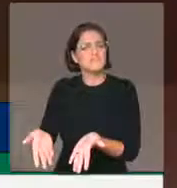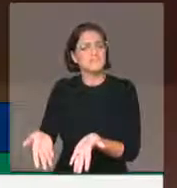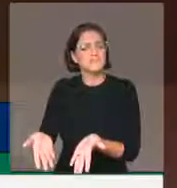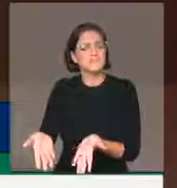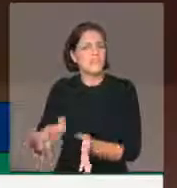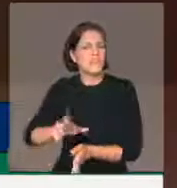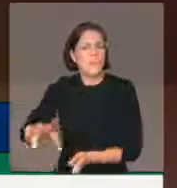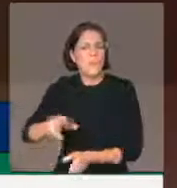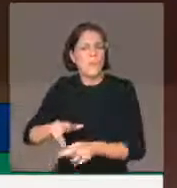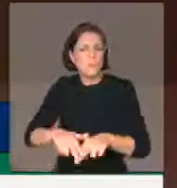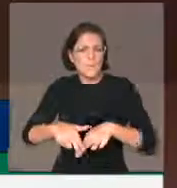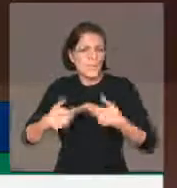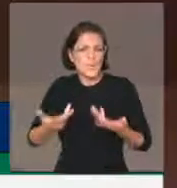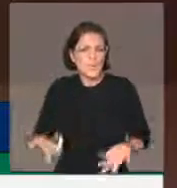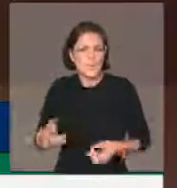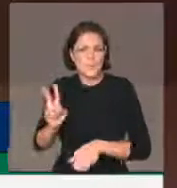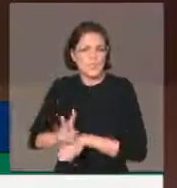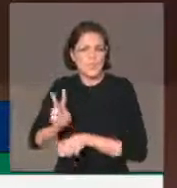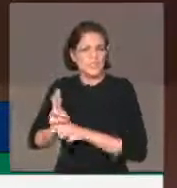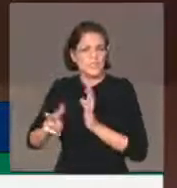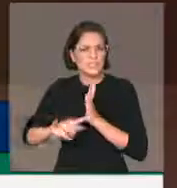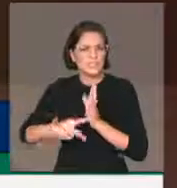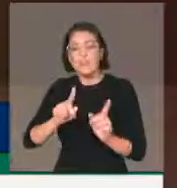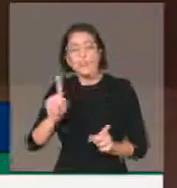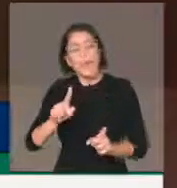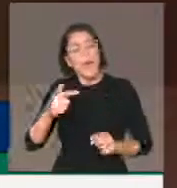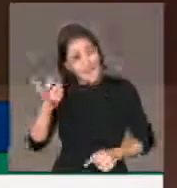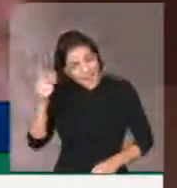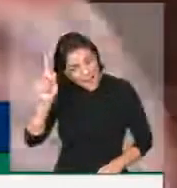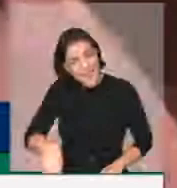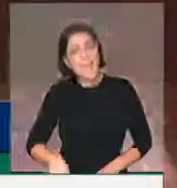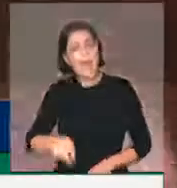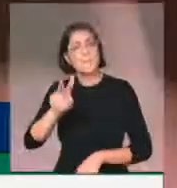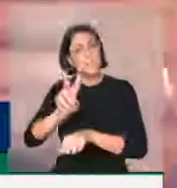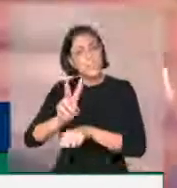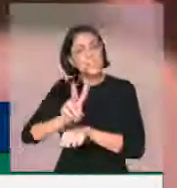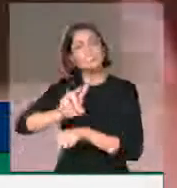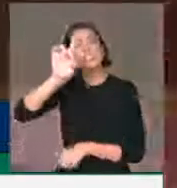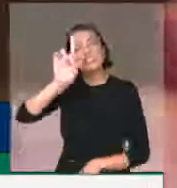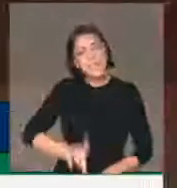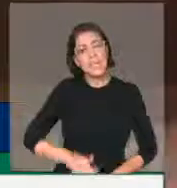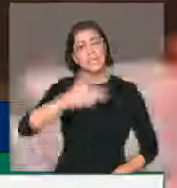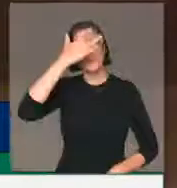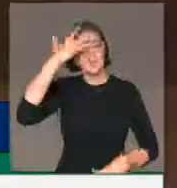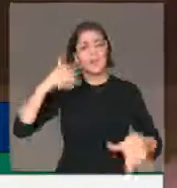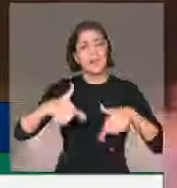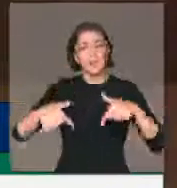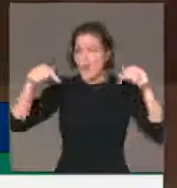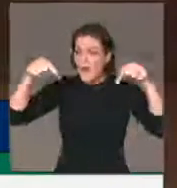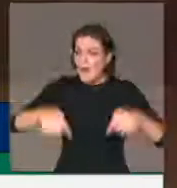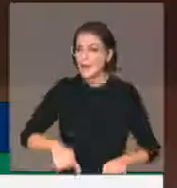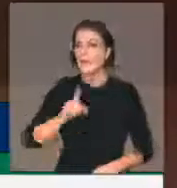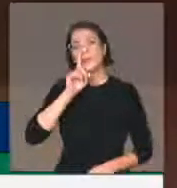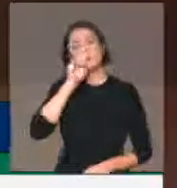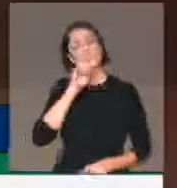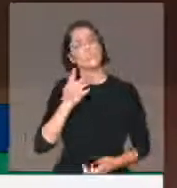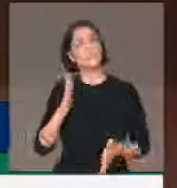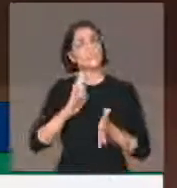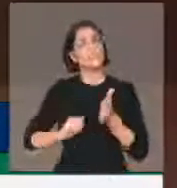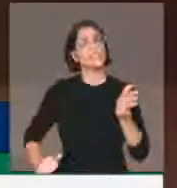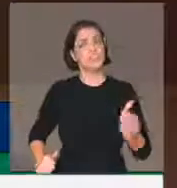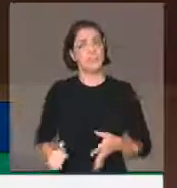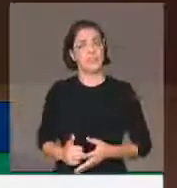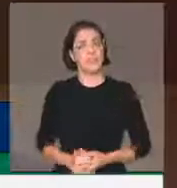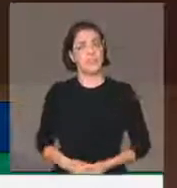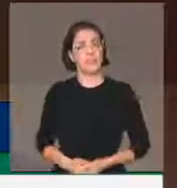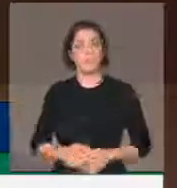trata da proteção dos direitos dos trabalhadores que aqui estão sendo colocados em risco desses direitos. Por